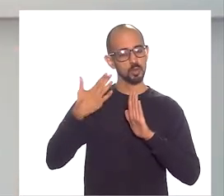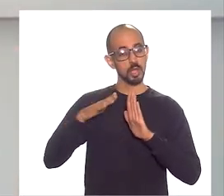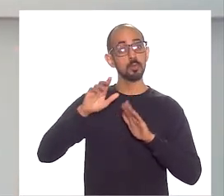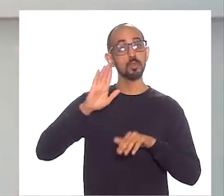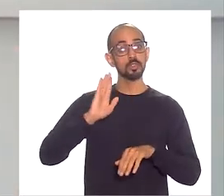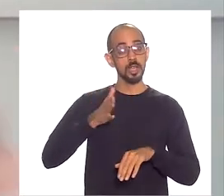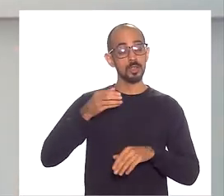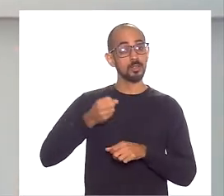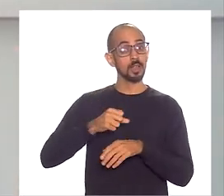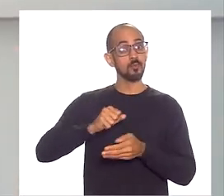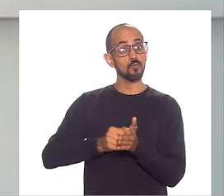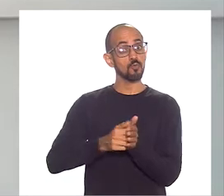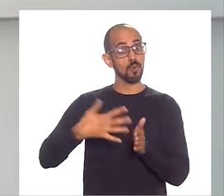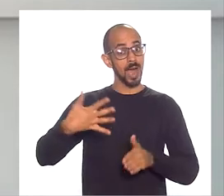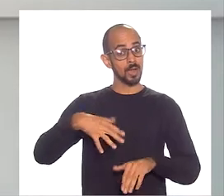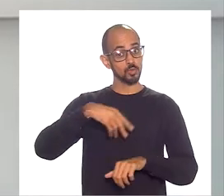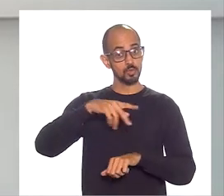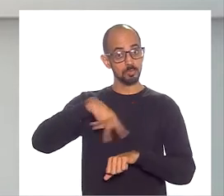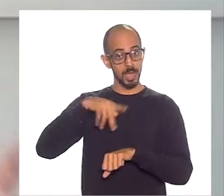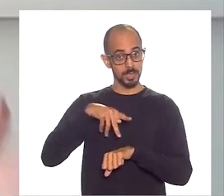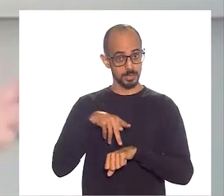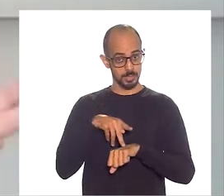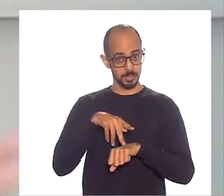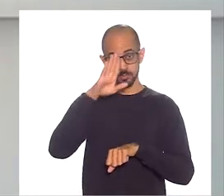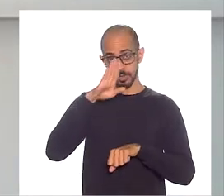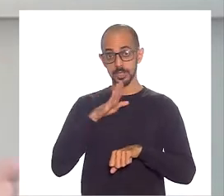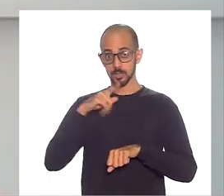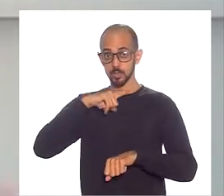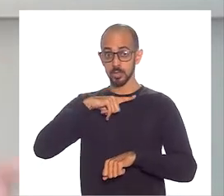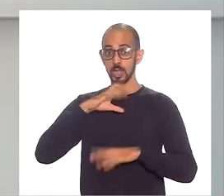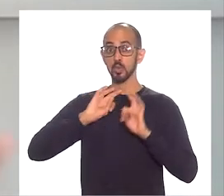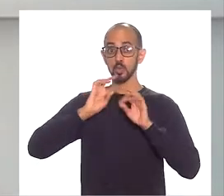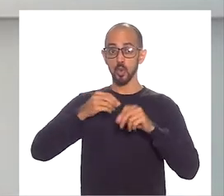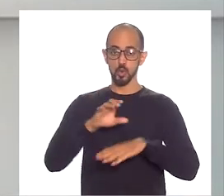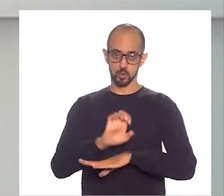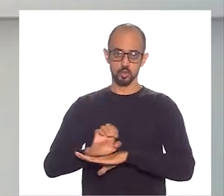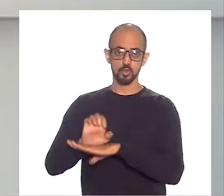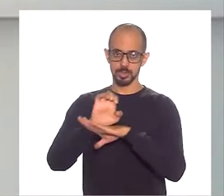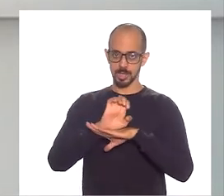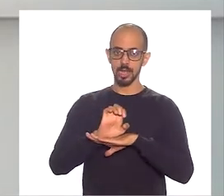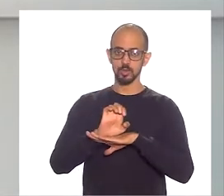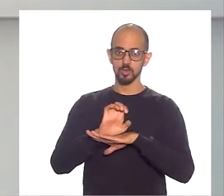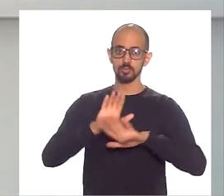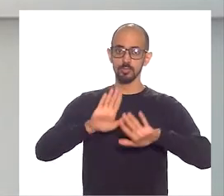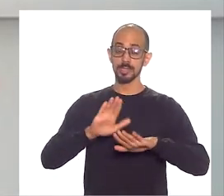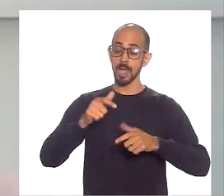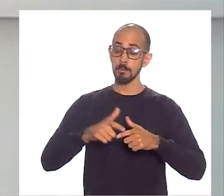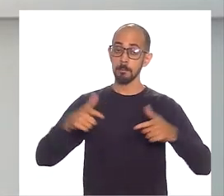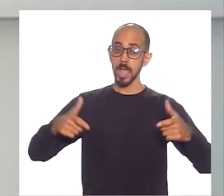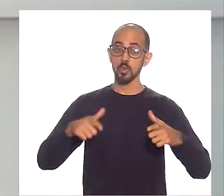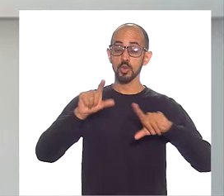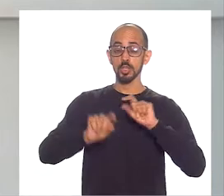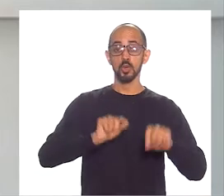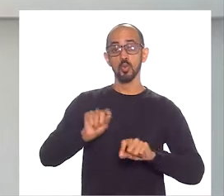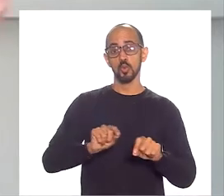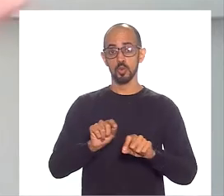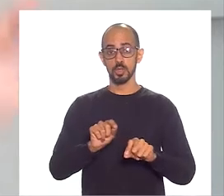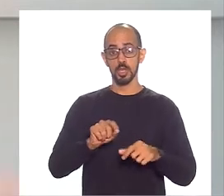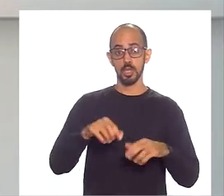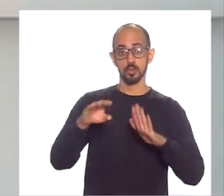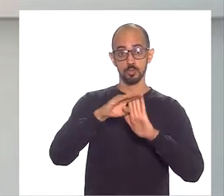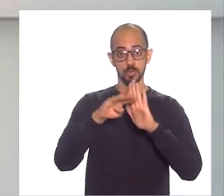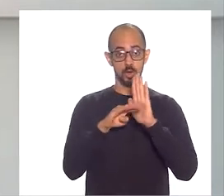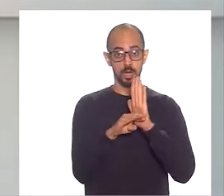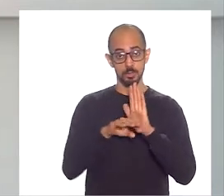mundo, no Brasil, em absolutamente todos os estados. Mas a grande maioria das vezes, os nossos programas de educação